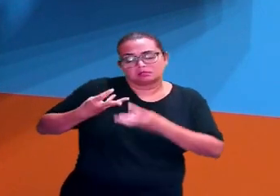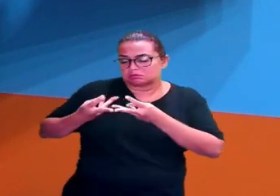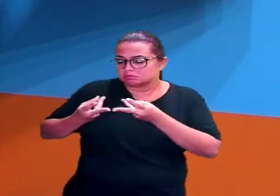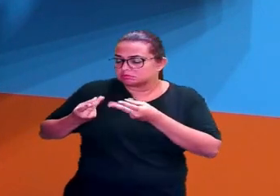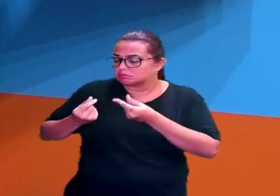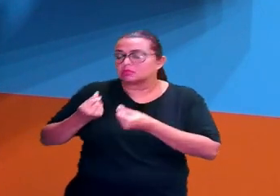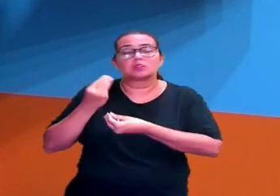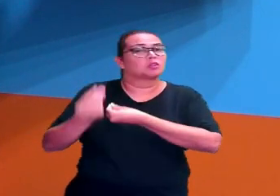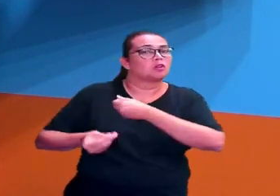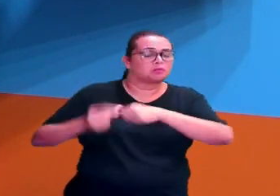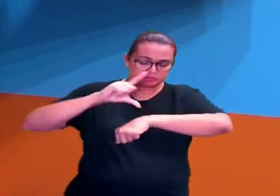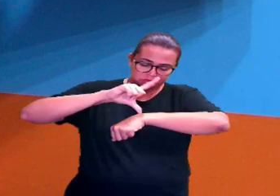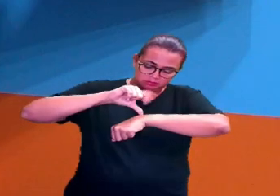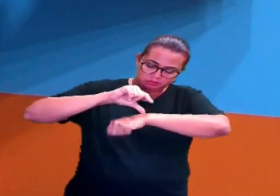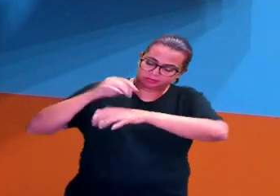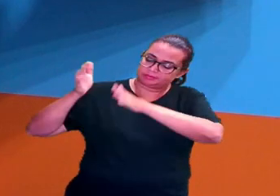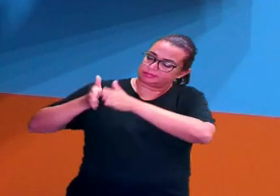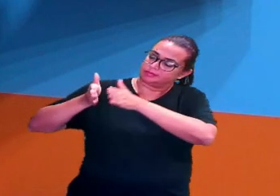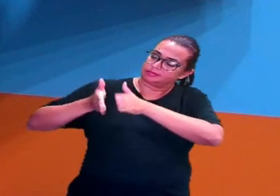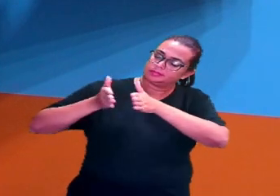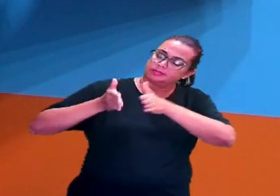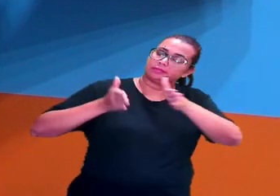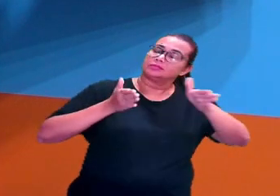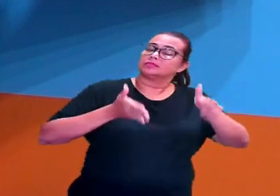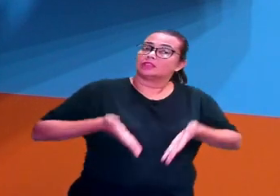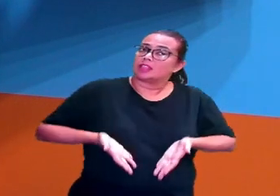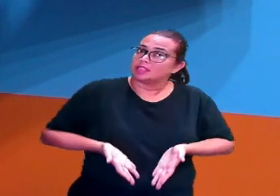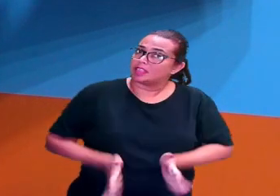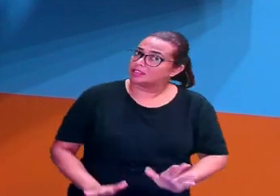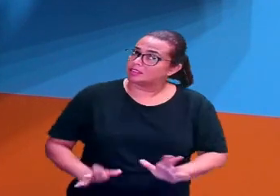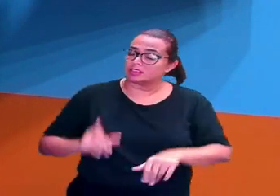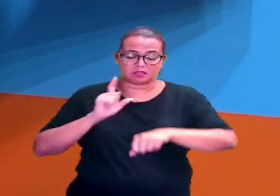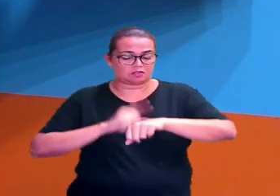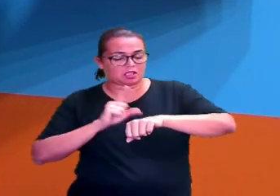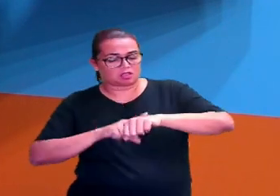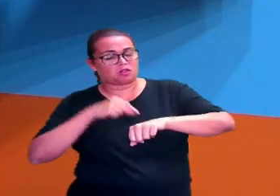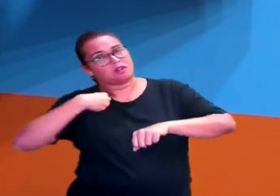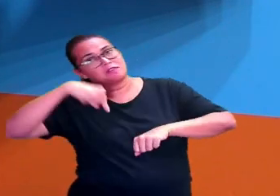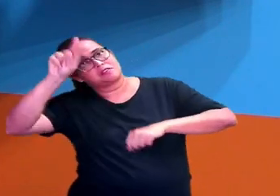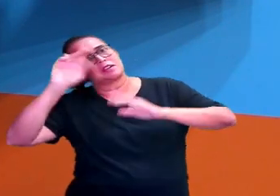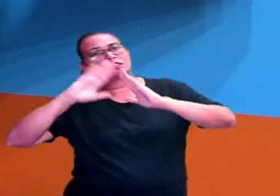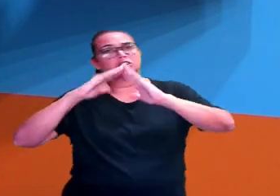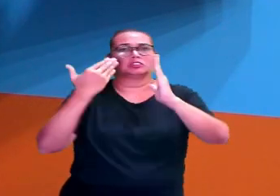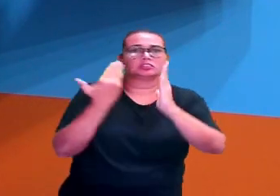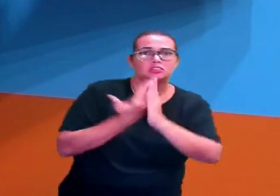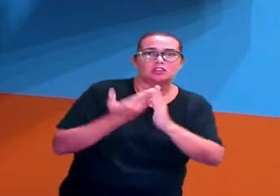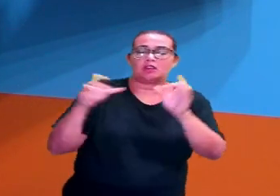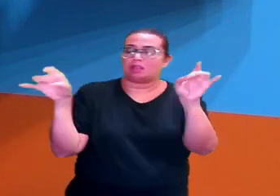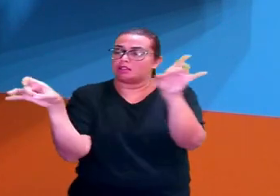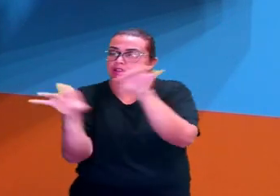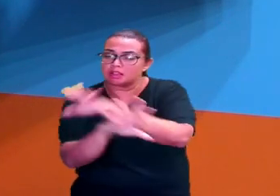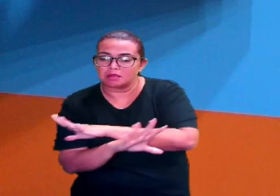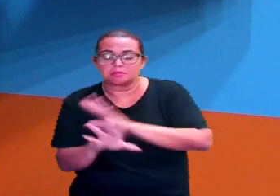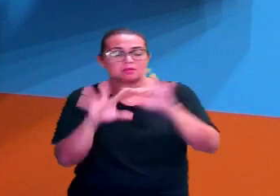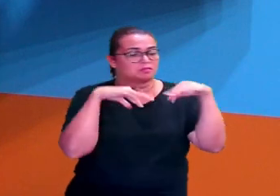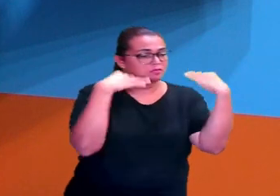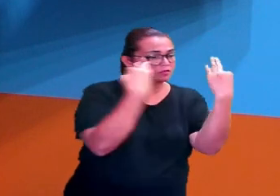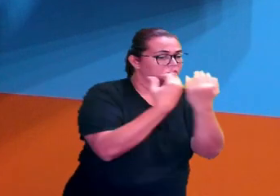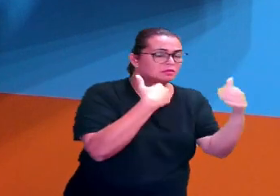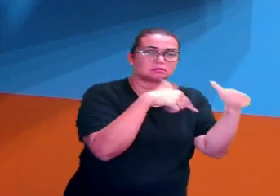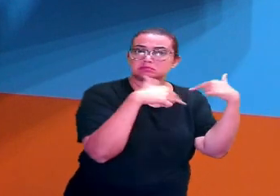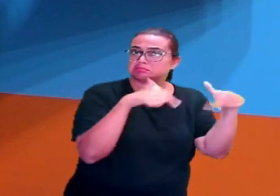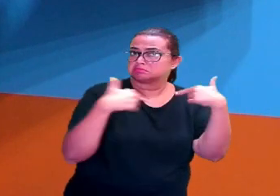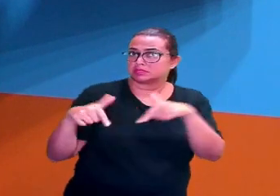data de nascimento, a hora que a gente nasceu, a hora que a gente vai para a escola, que larga, que os nossos familiares vão para o trabalho.